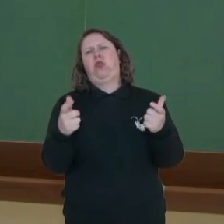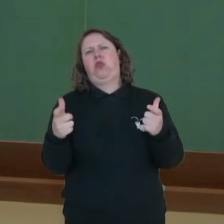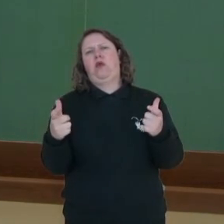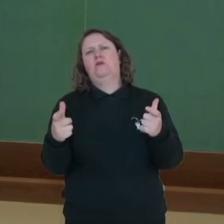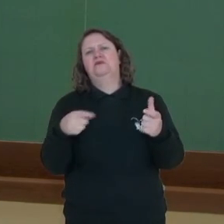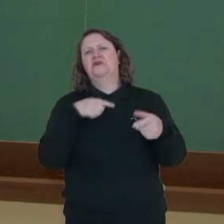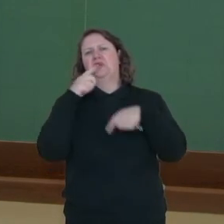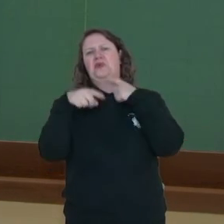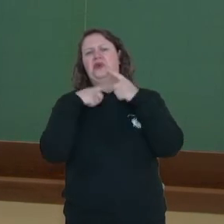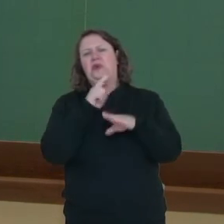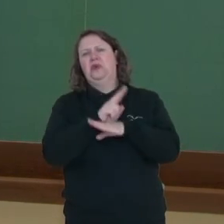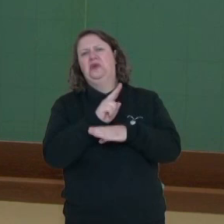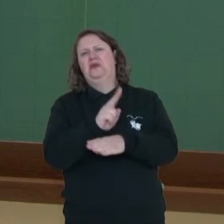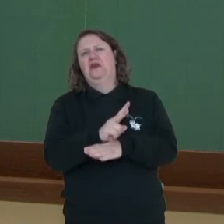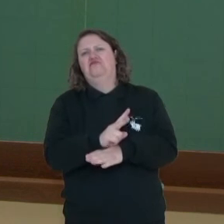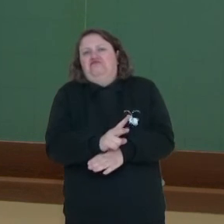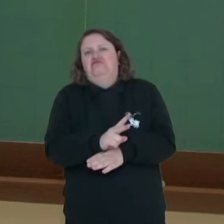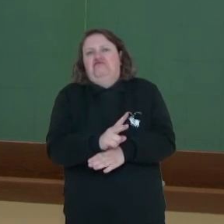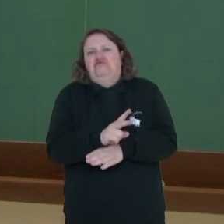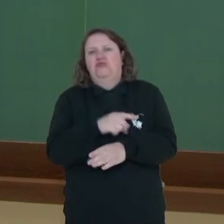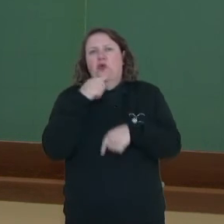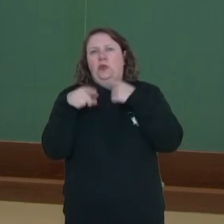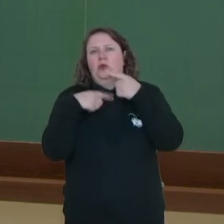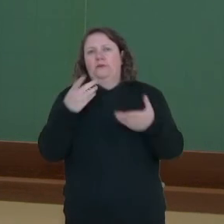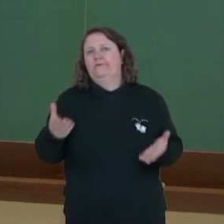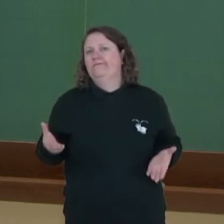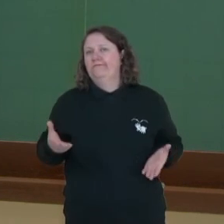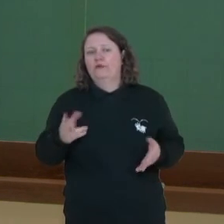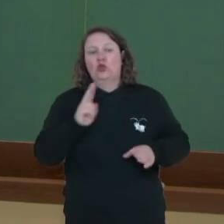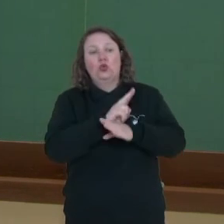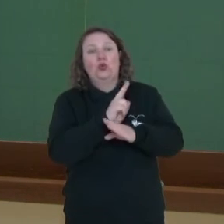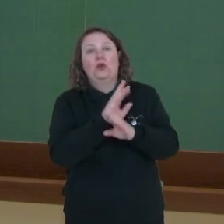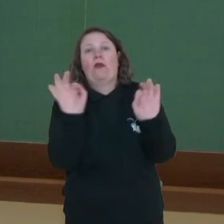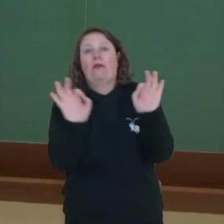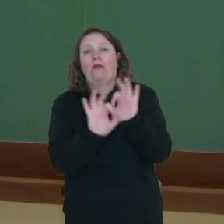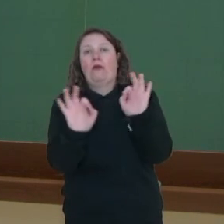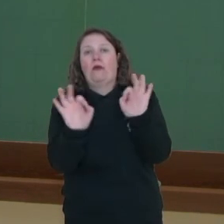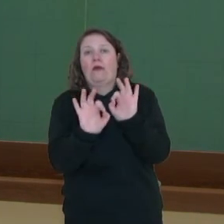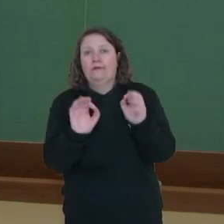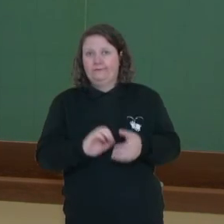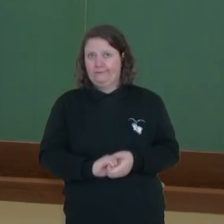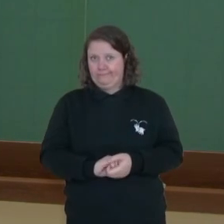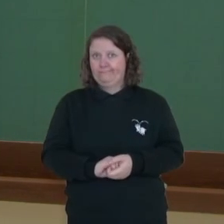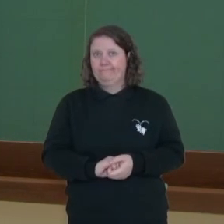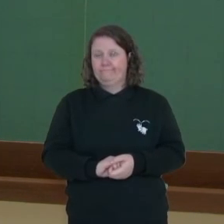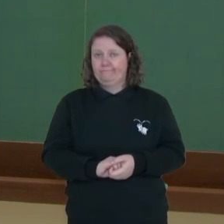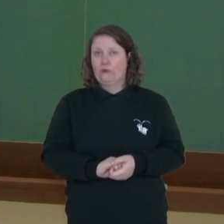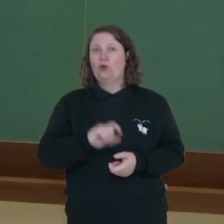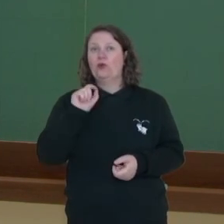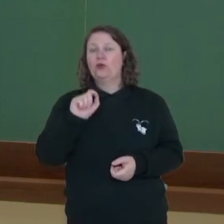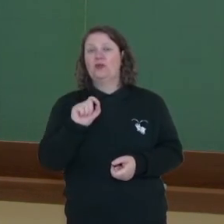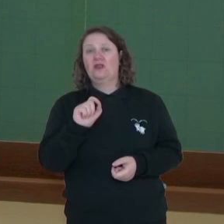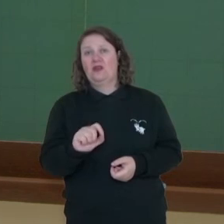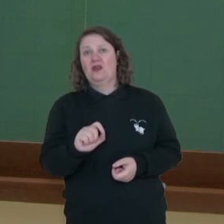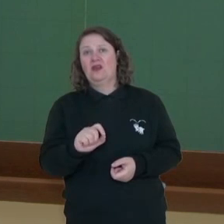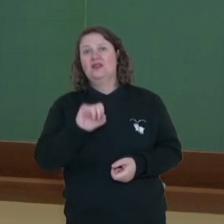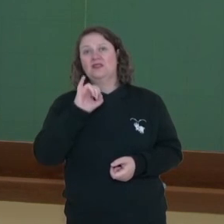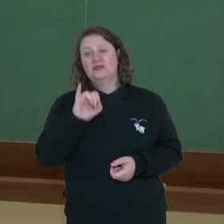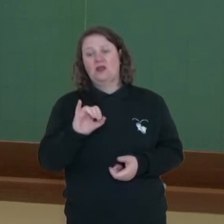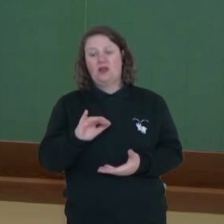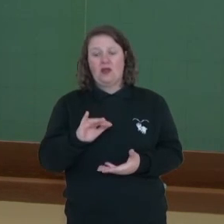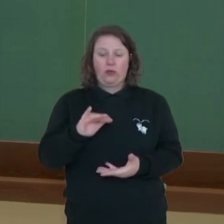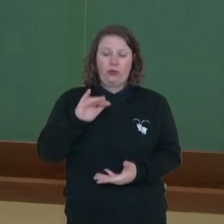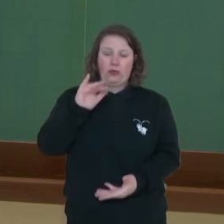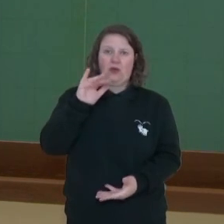sem cuidado parental. Então, eu produzo muitos indivíduos e não cuido. Então, a chance de ficar adulto